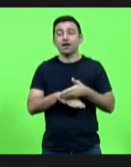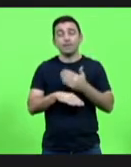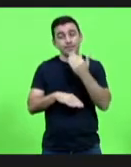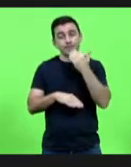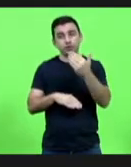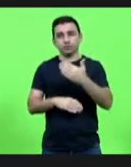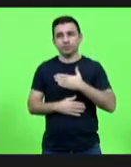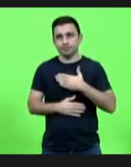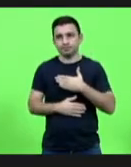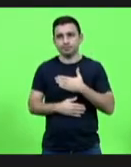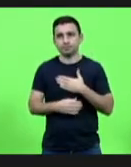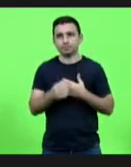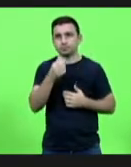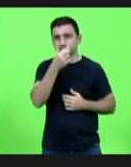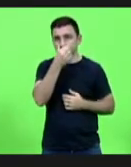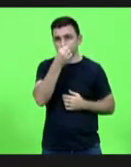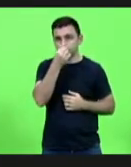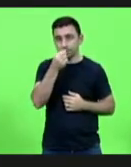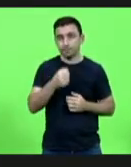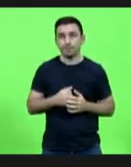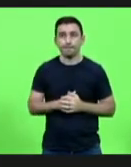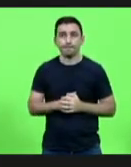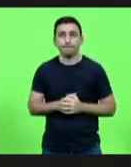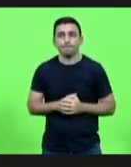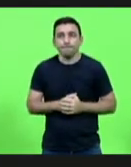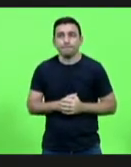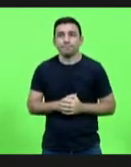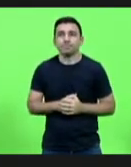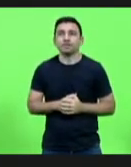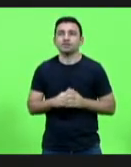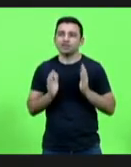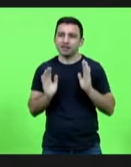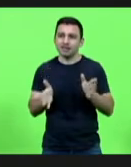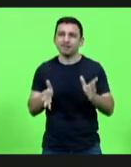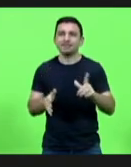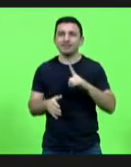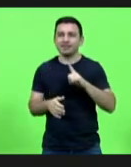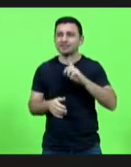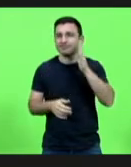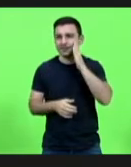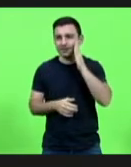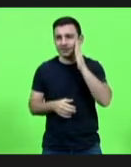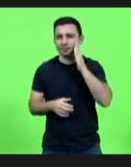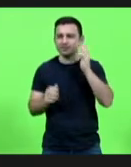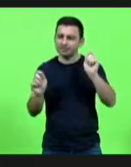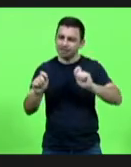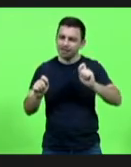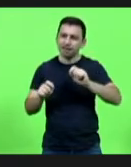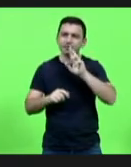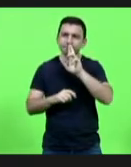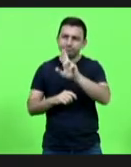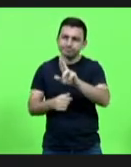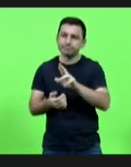mas já tenho, assim, já tenho algum conhecimento para poder responder algumas dessas questões.